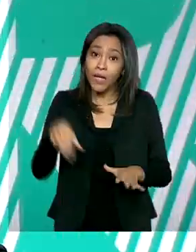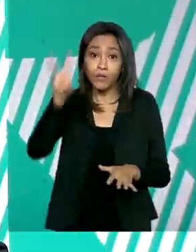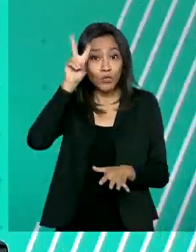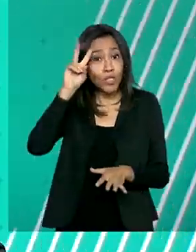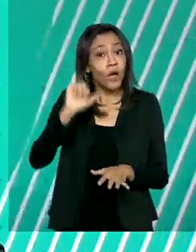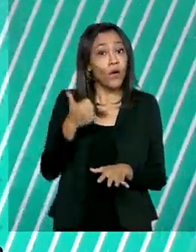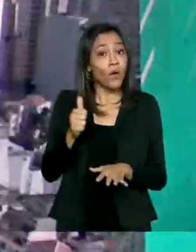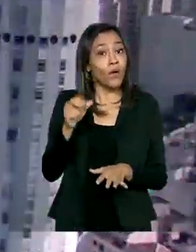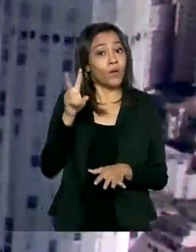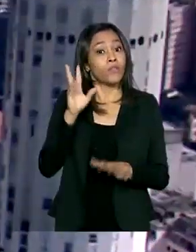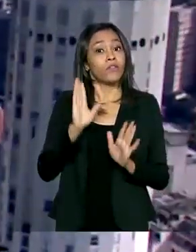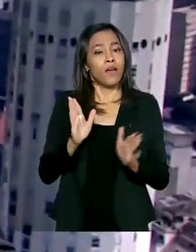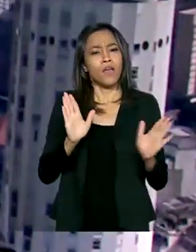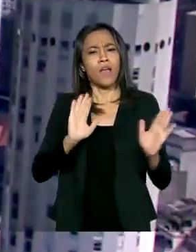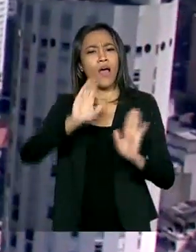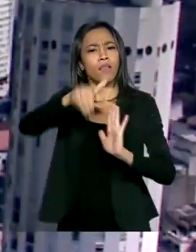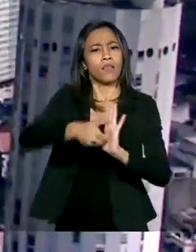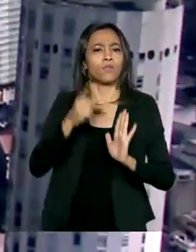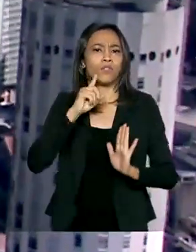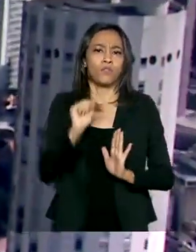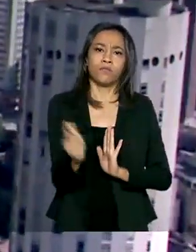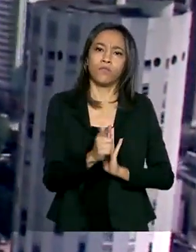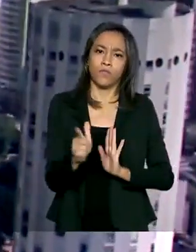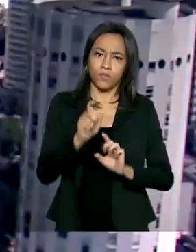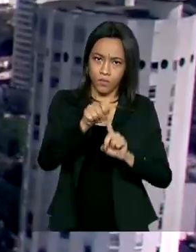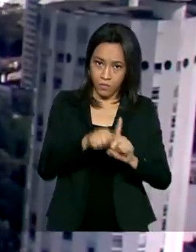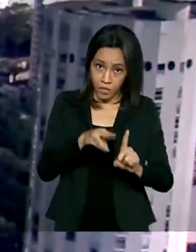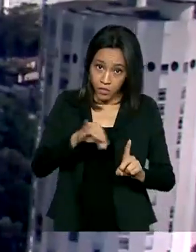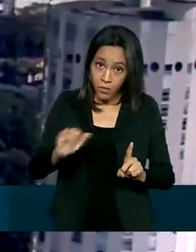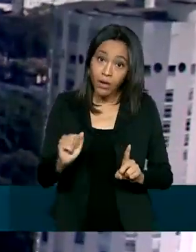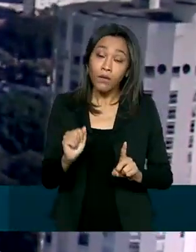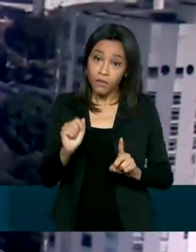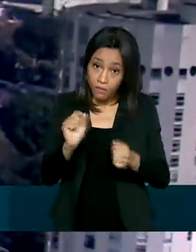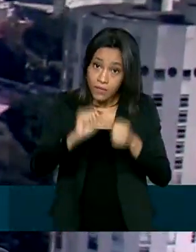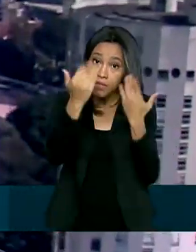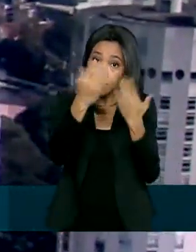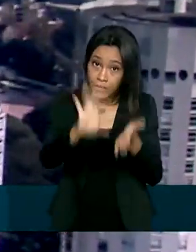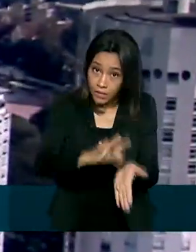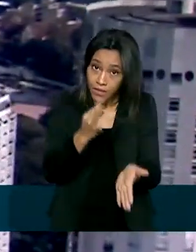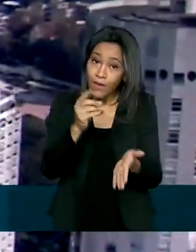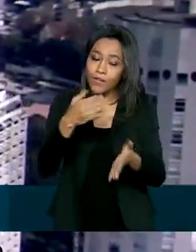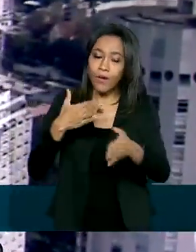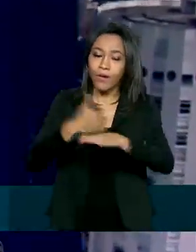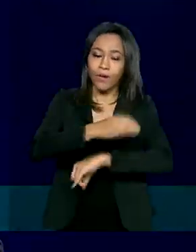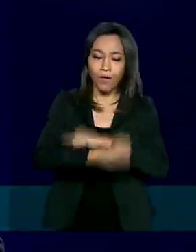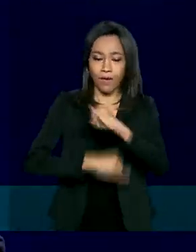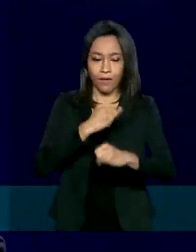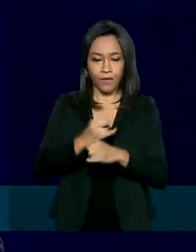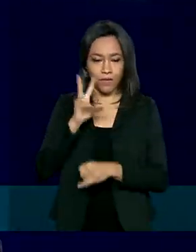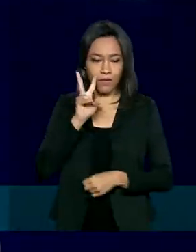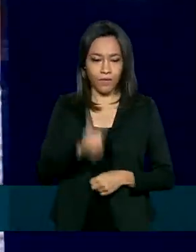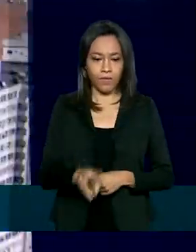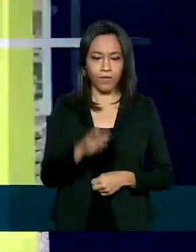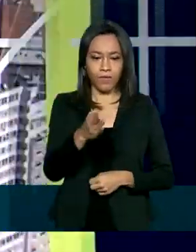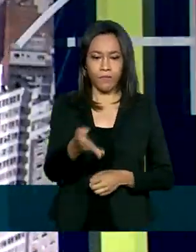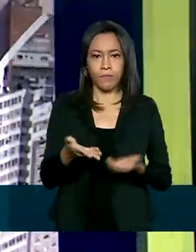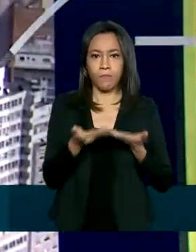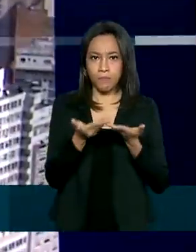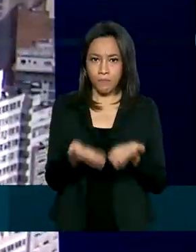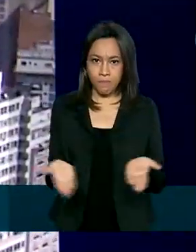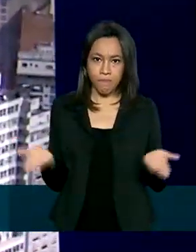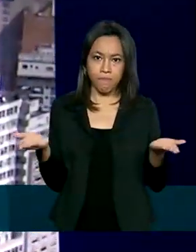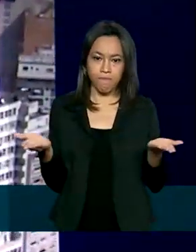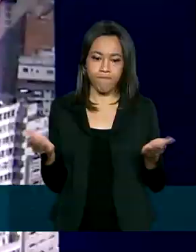dia 11, e seguem até o dia 22 de maio. Para fazer a inscrição, basta acessar a página enem.inep.gov